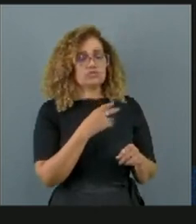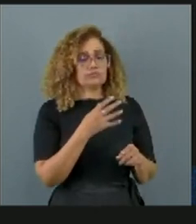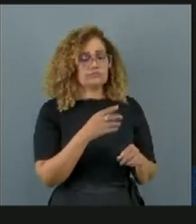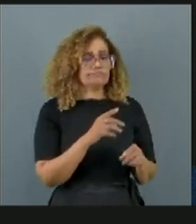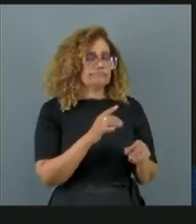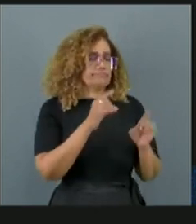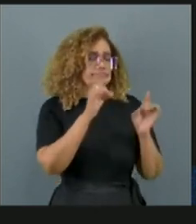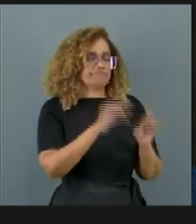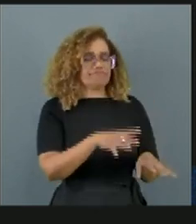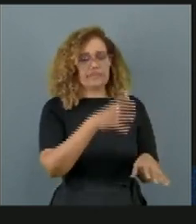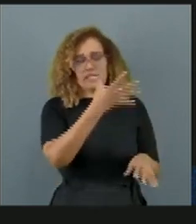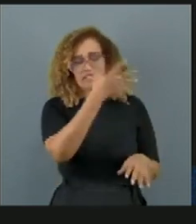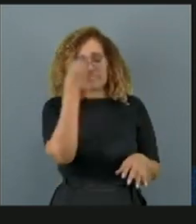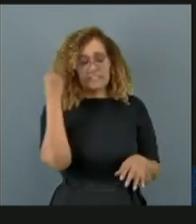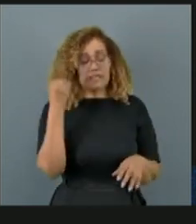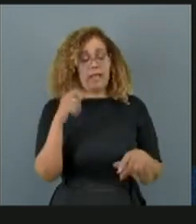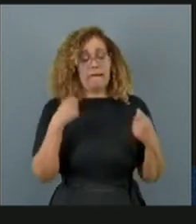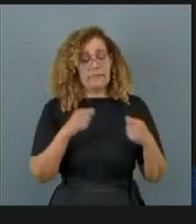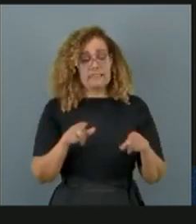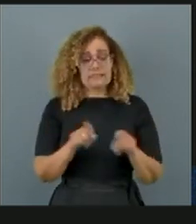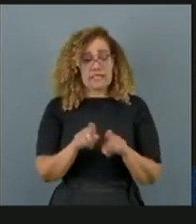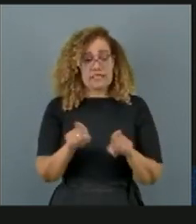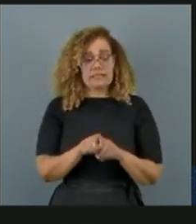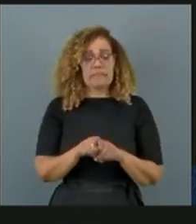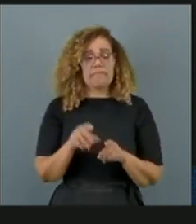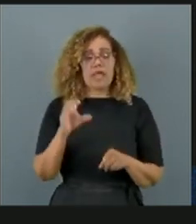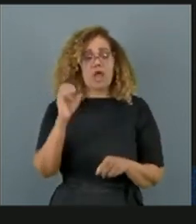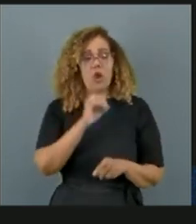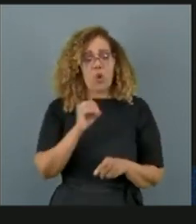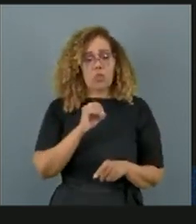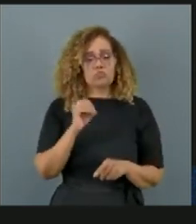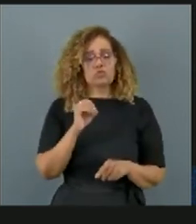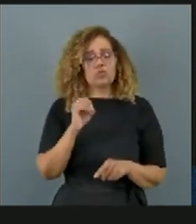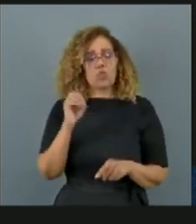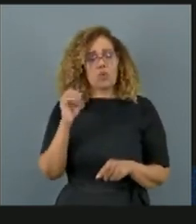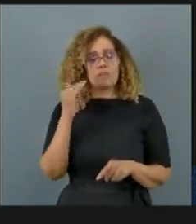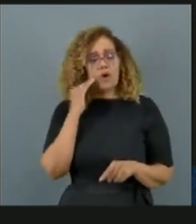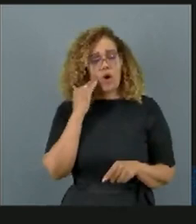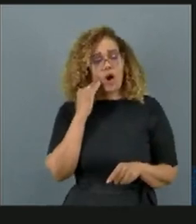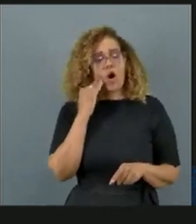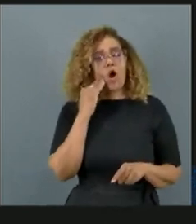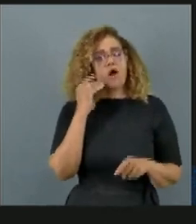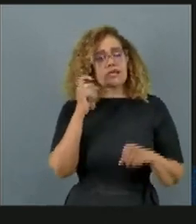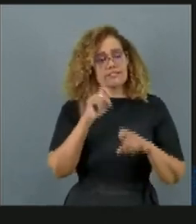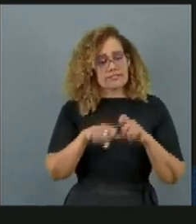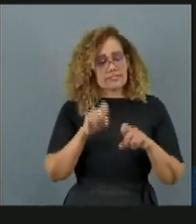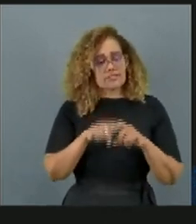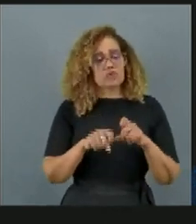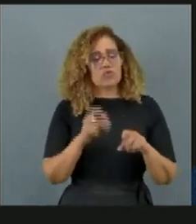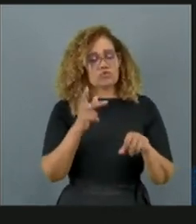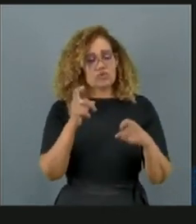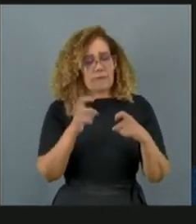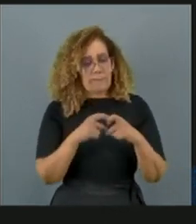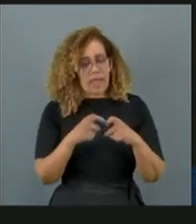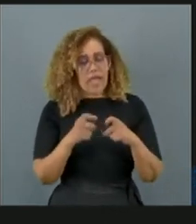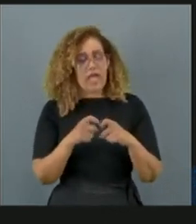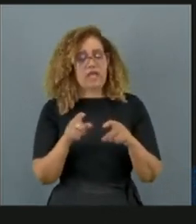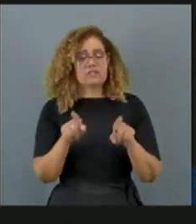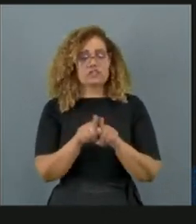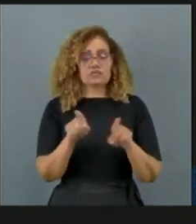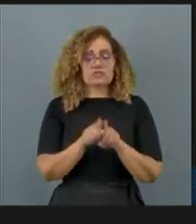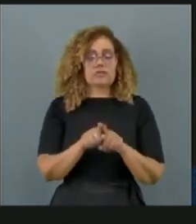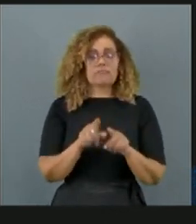necessidade de procurar ginecologista, assim como ninguém nega no Novembro Azul a necessidade de procurar o urologista